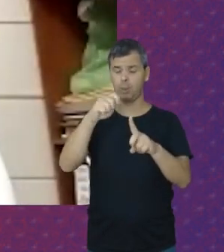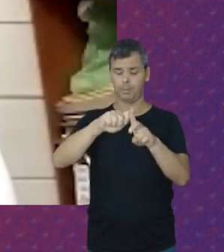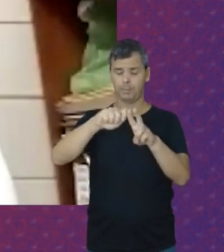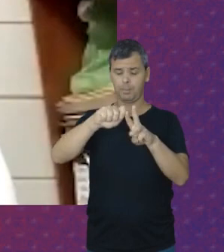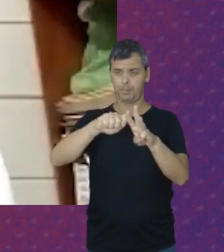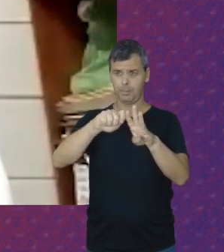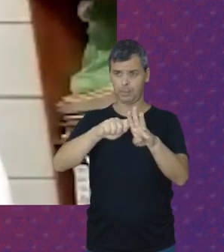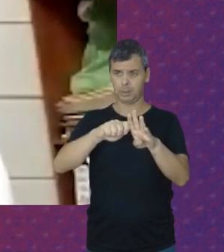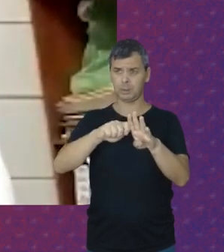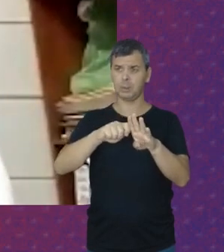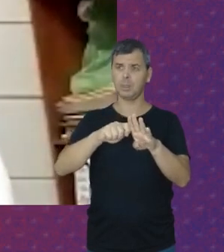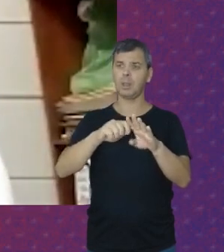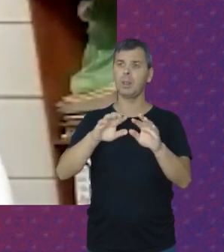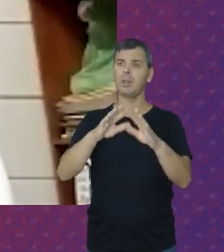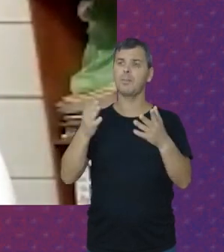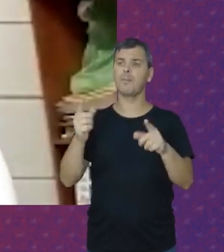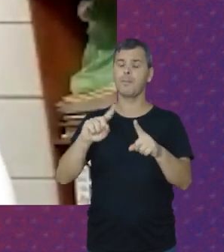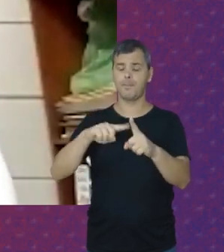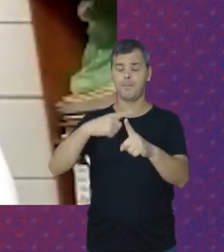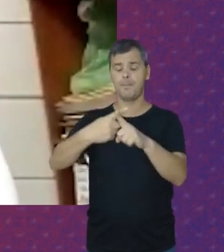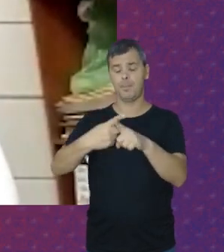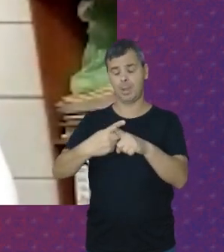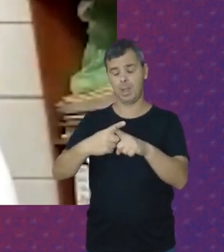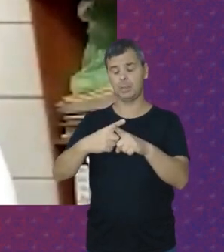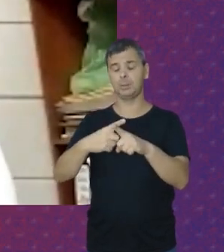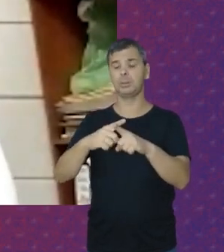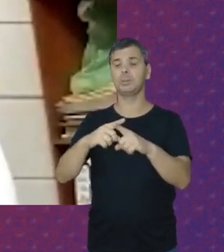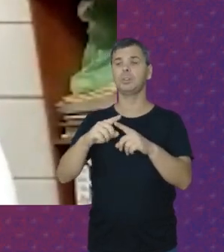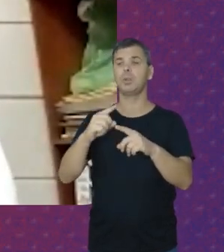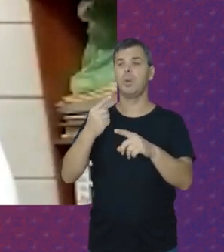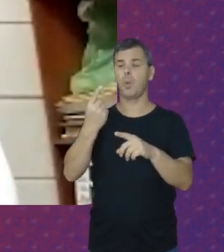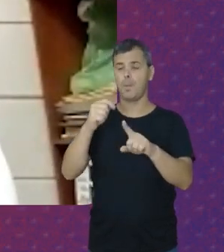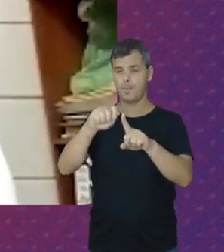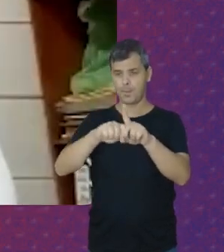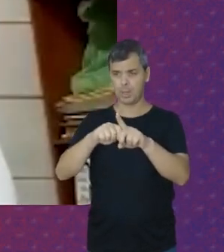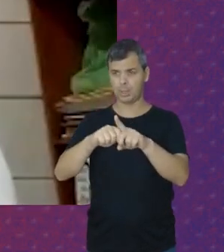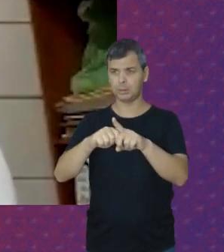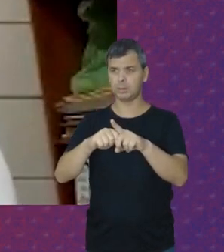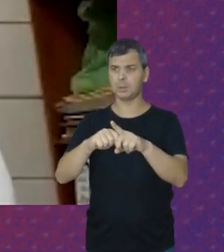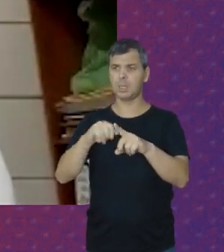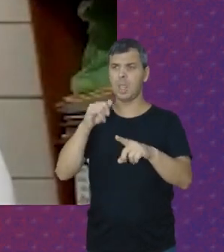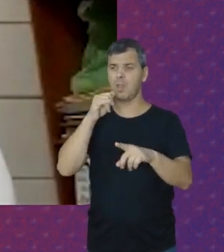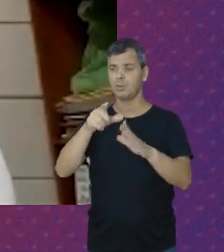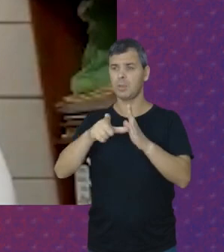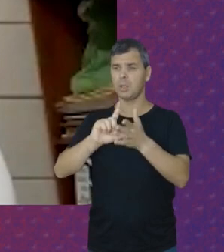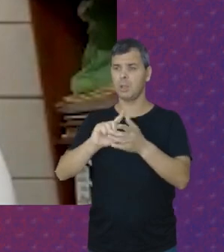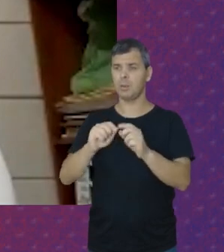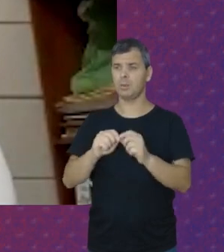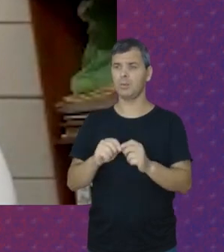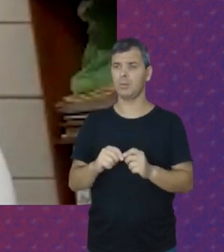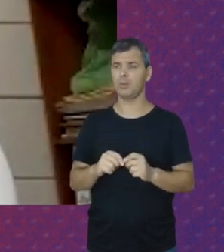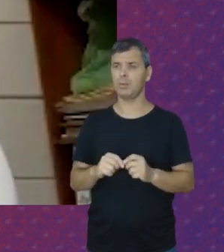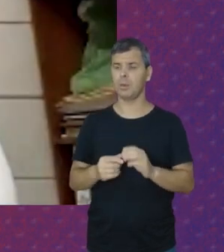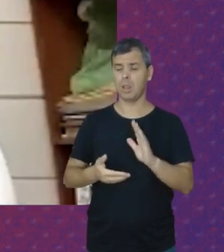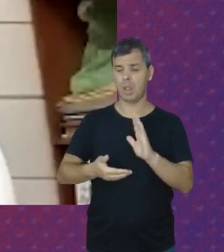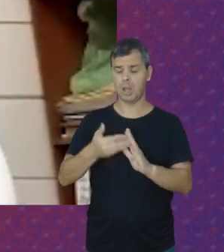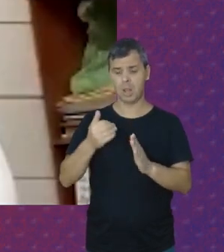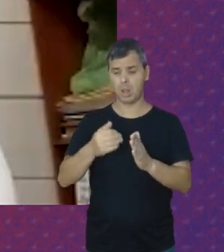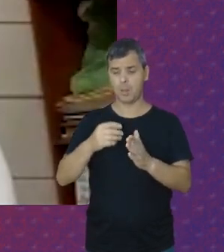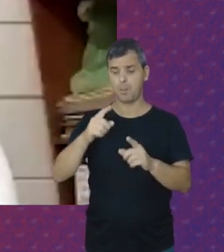maternidade Mais um mês Referente A bagunça prévia E também Essa lei Vedou o desconto